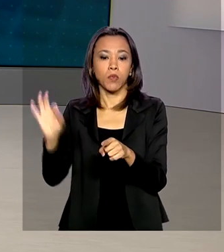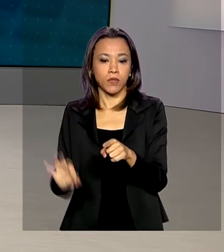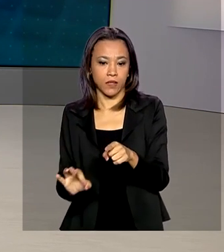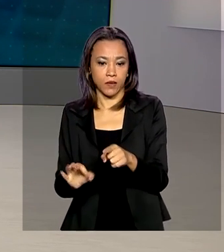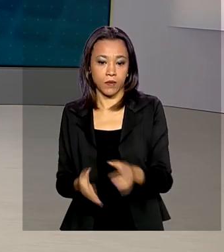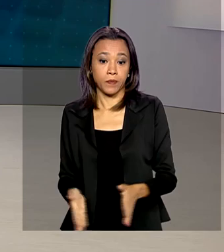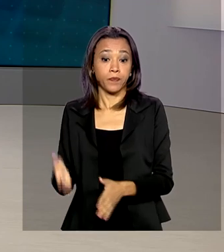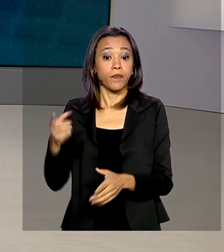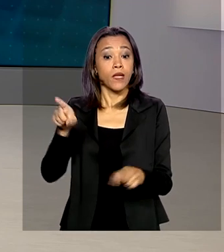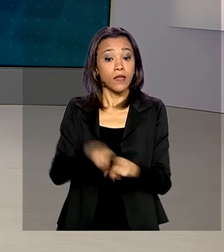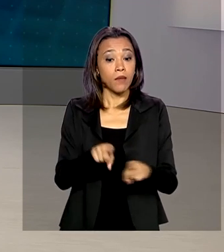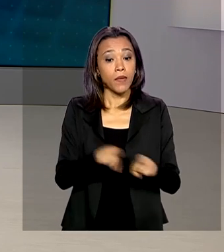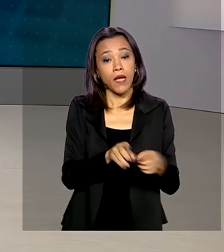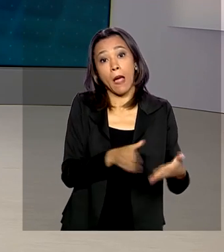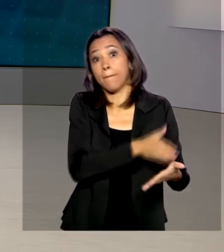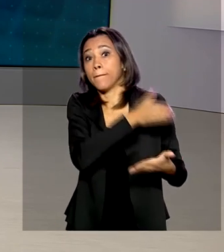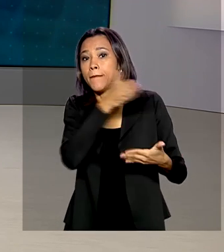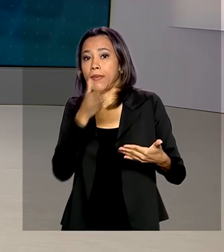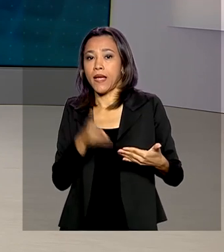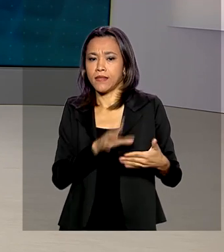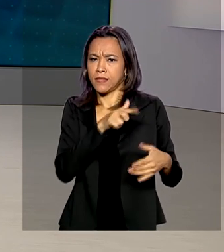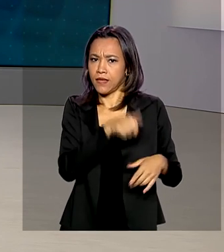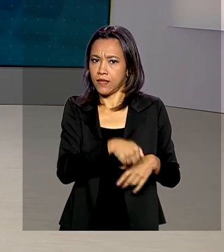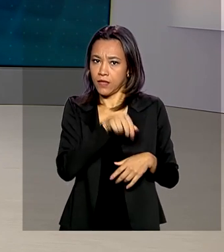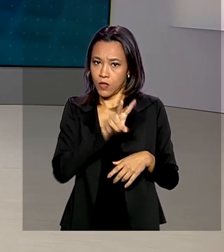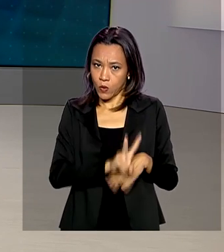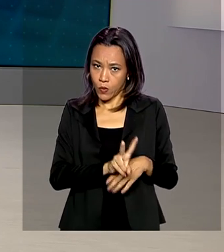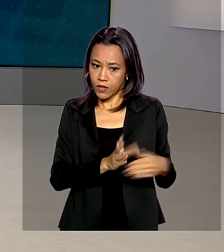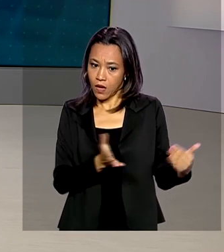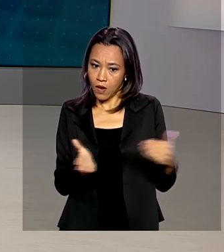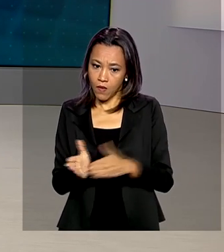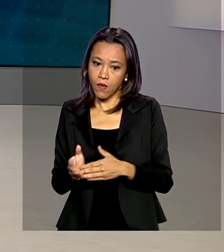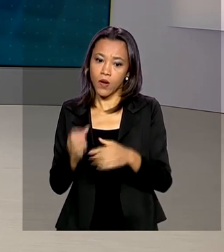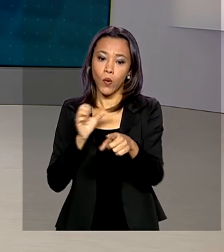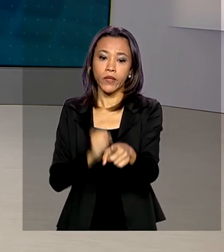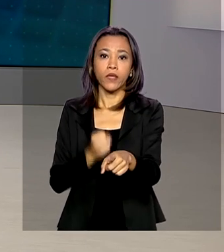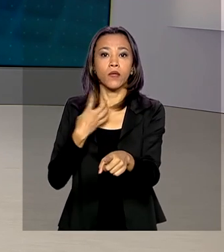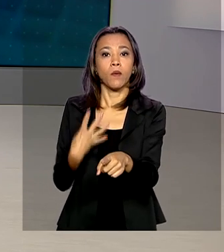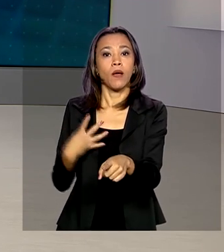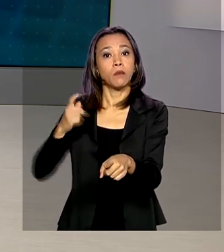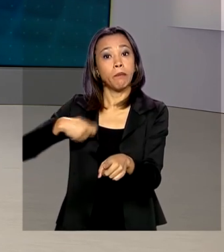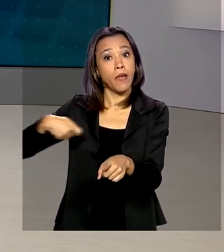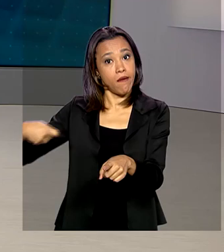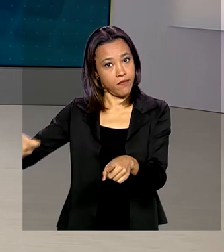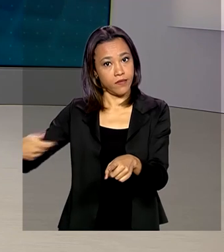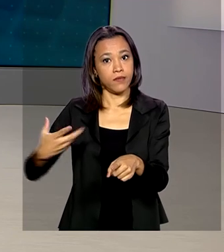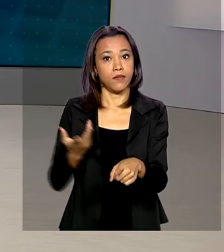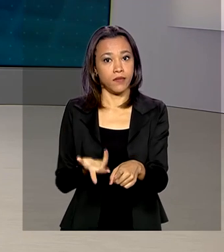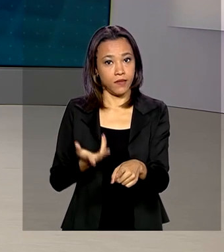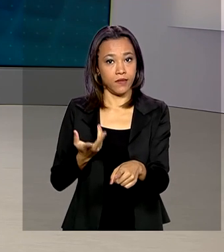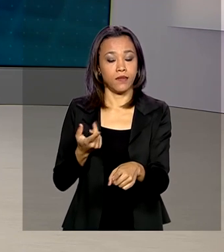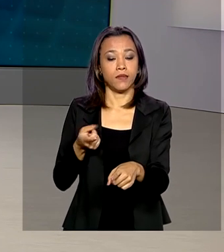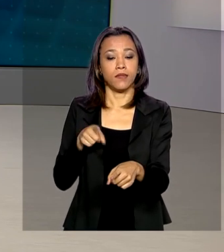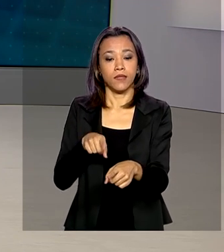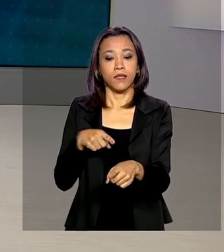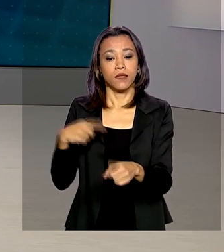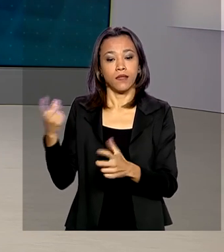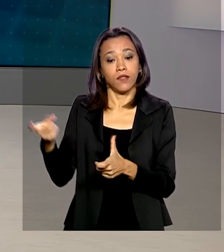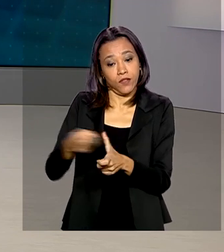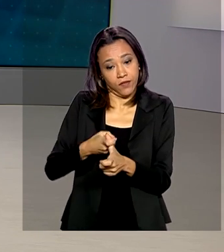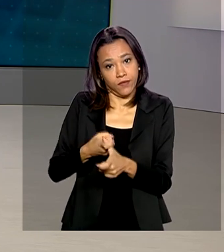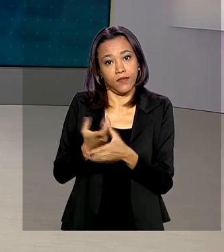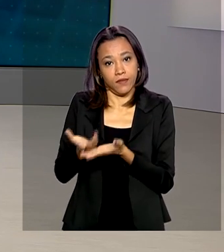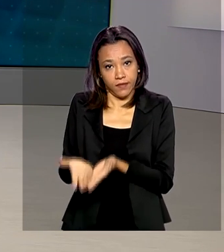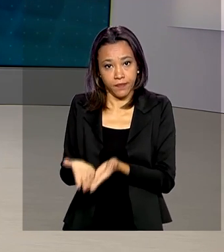também é ampliar o prazo de 72 para 84 meses, o prazo das operações, da dívida das